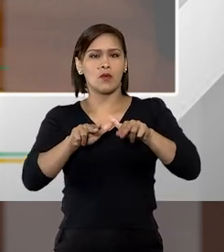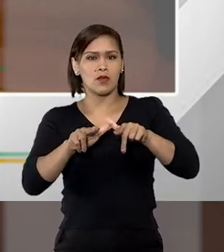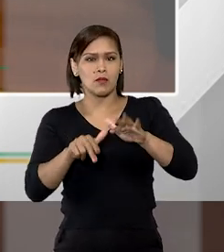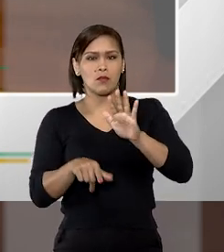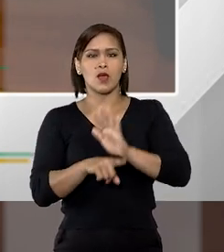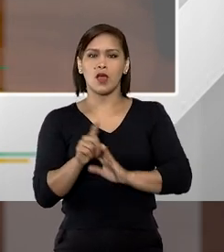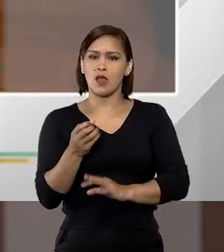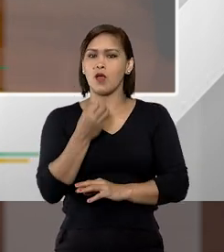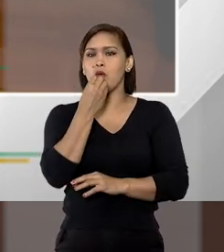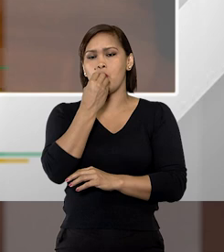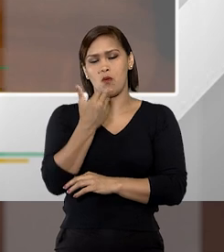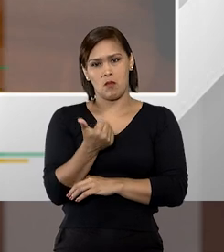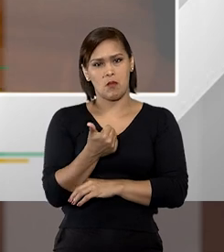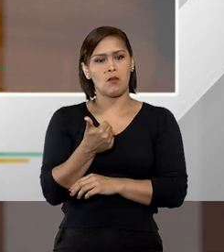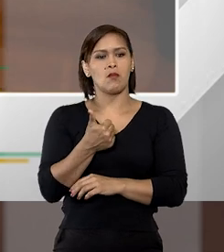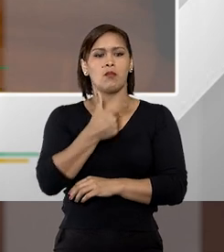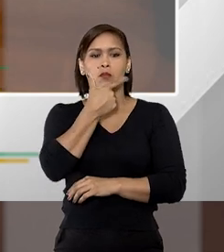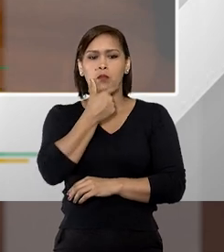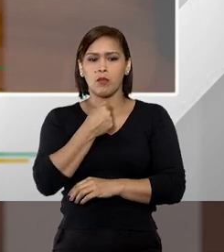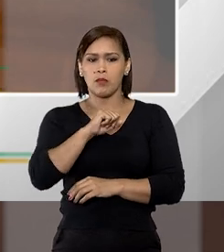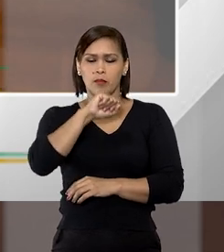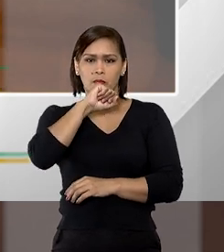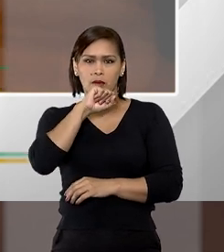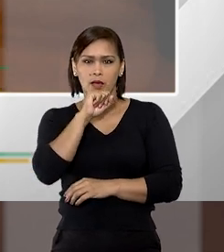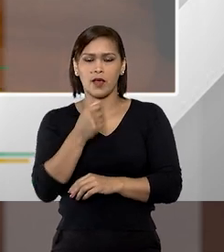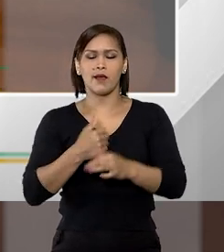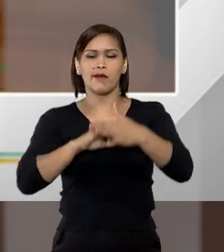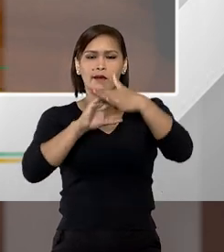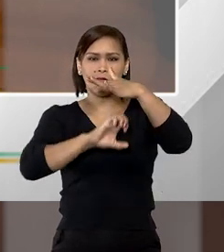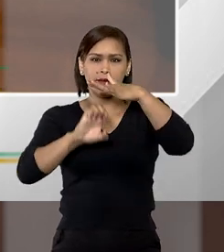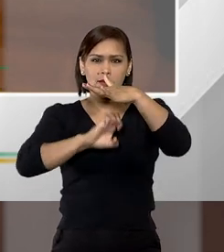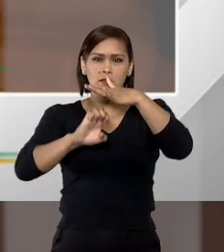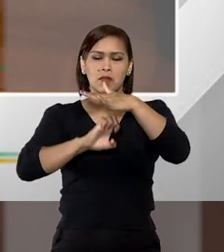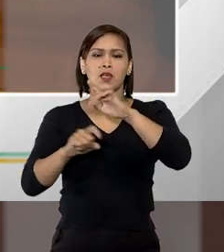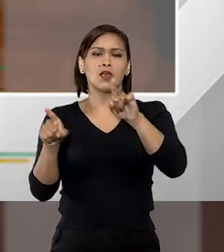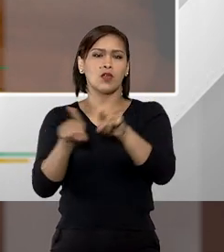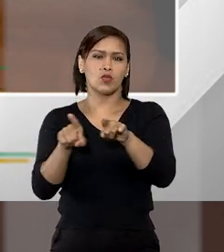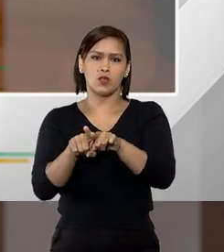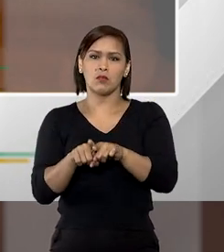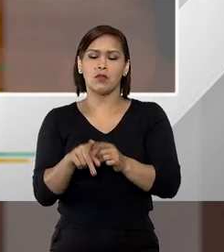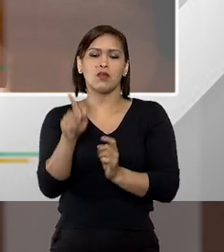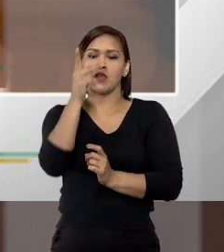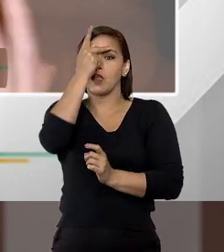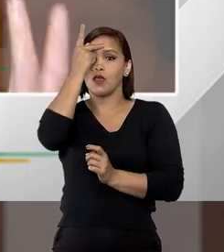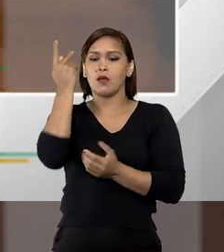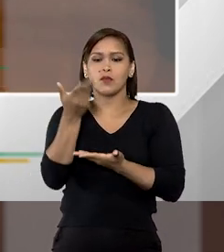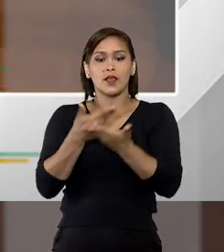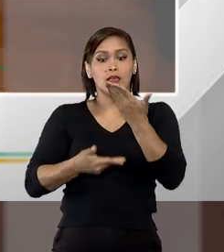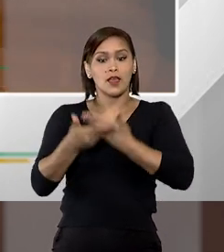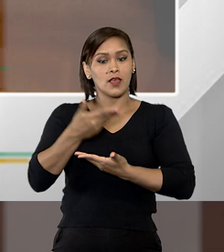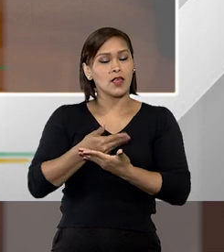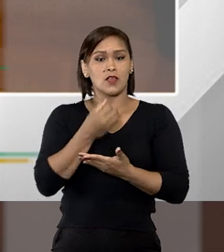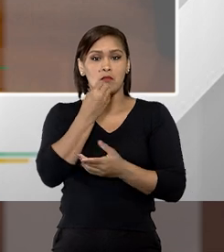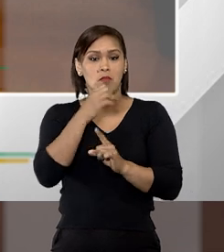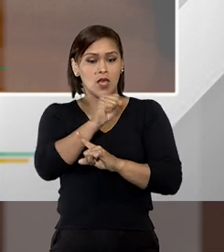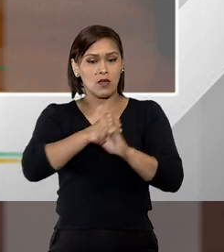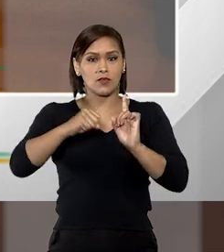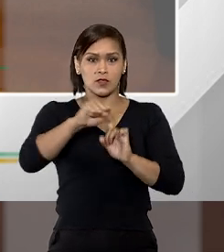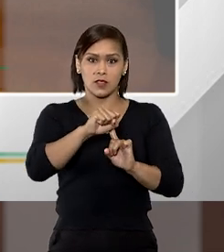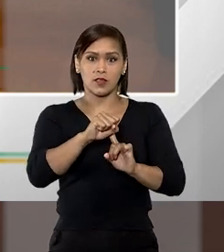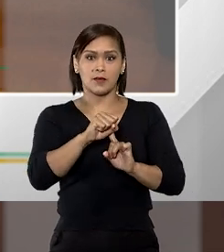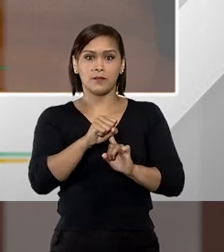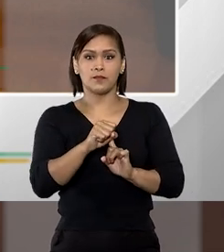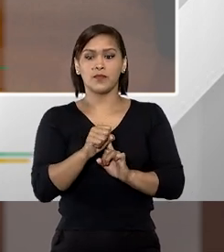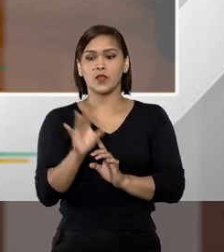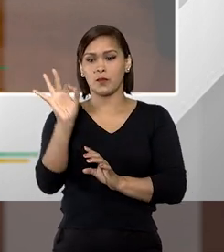considerado um bom, é um bom empregado, um empregador, né, uma pessoa que se relaciona muito bem com todos, o